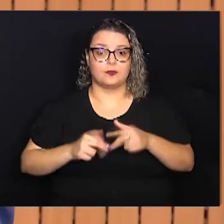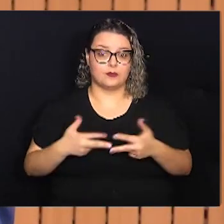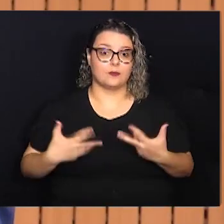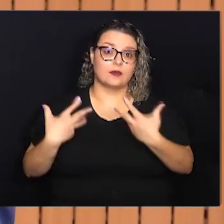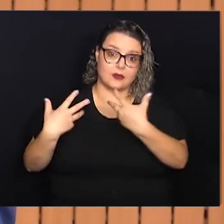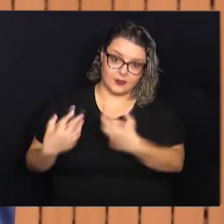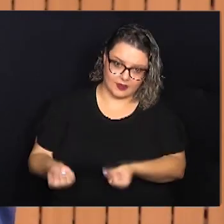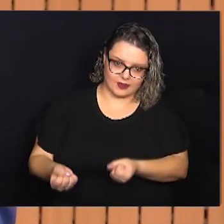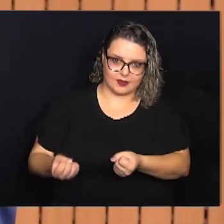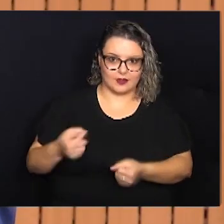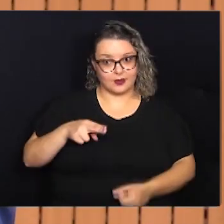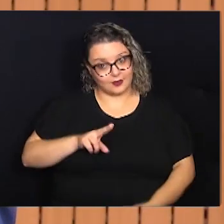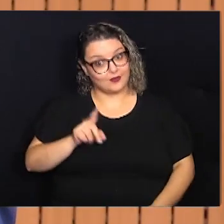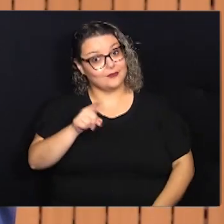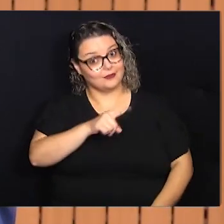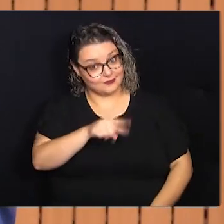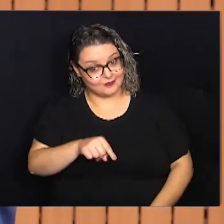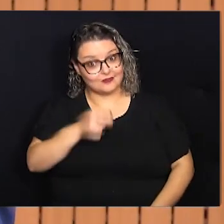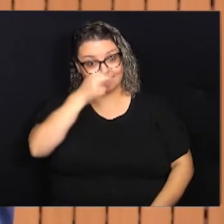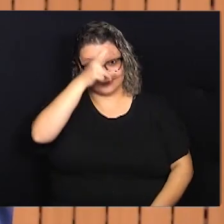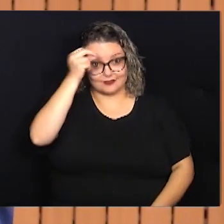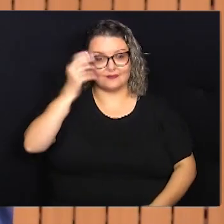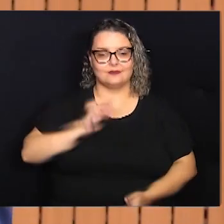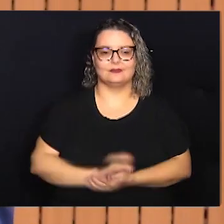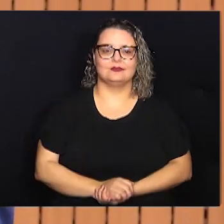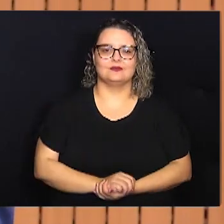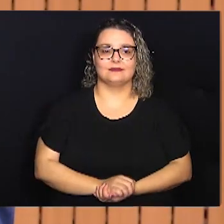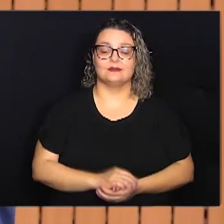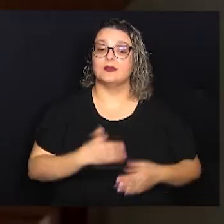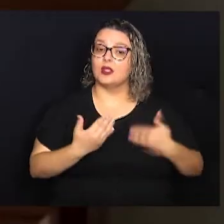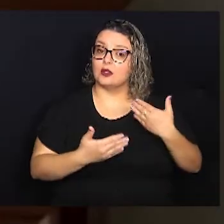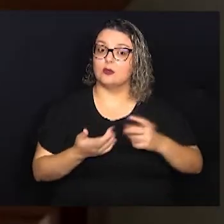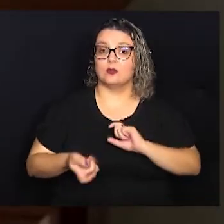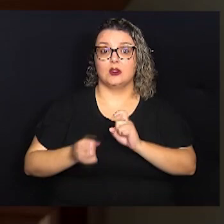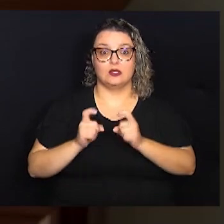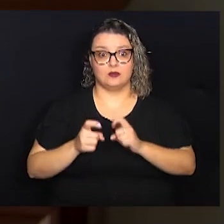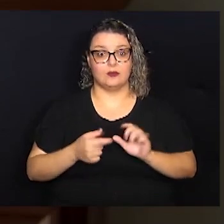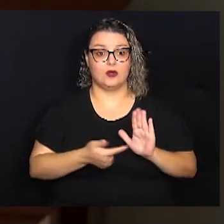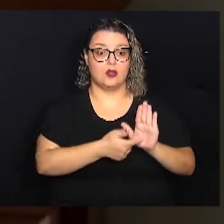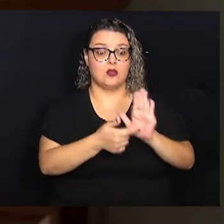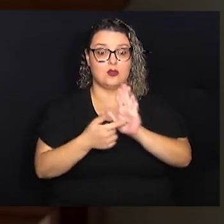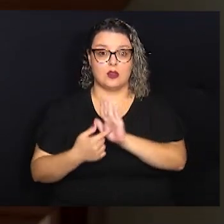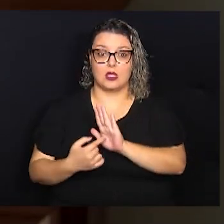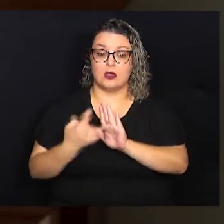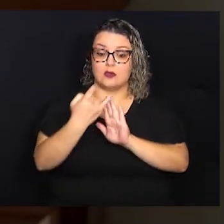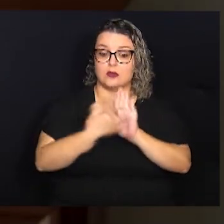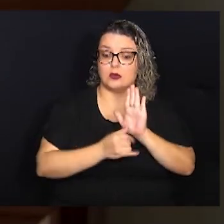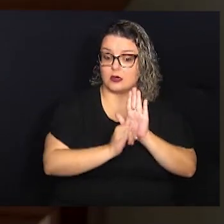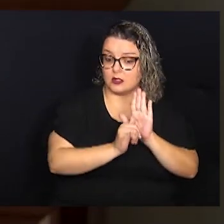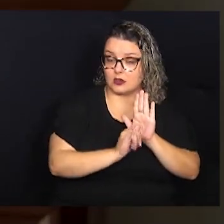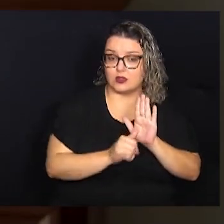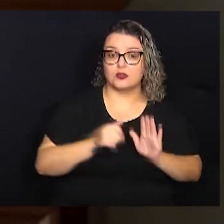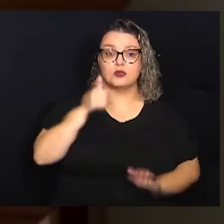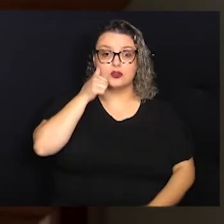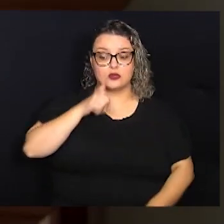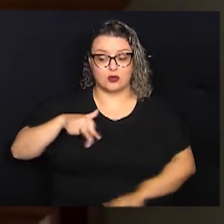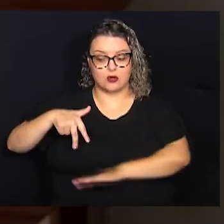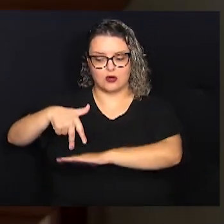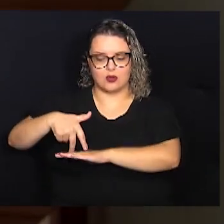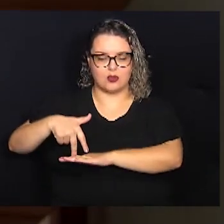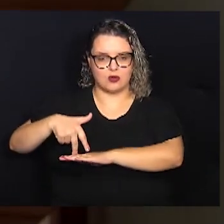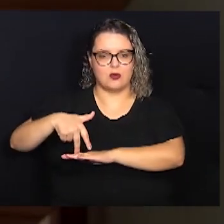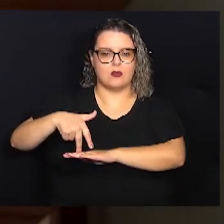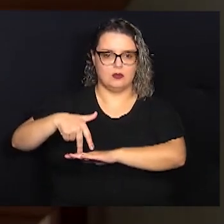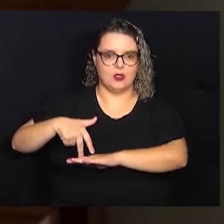Câmara, a matéria tem que ser sancionada ou vetada pelo prefeito. Durante a reunião, foi exibido um documentário sobre a